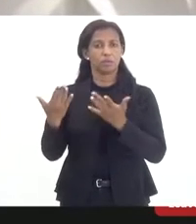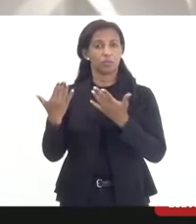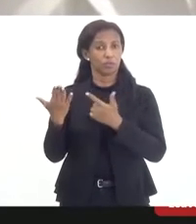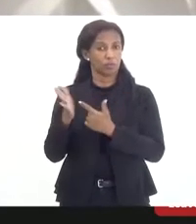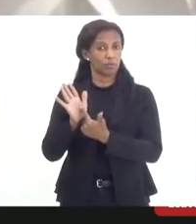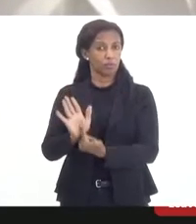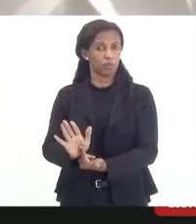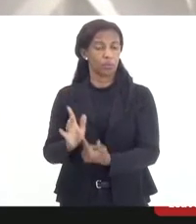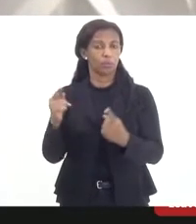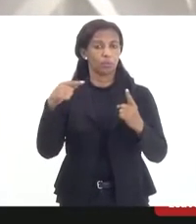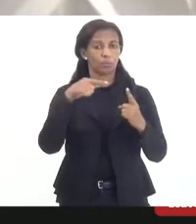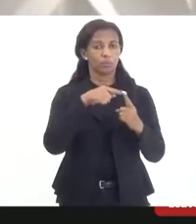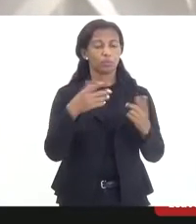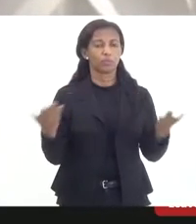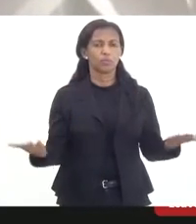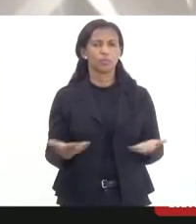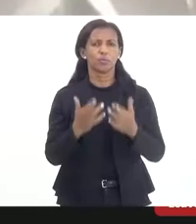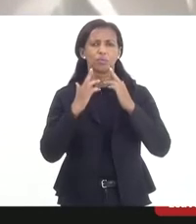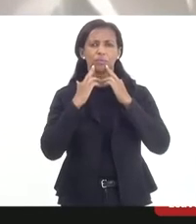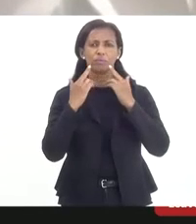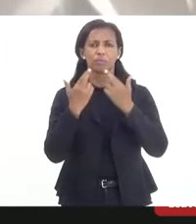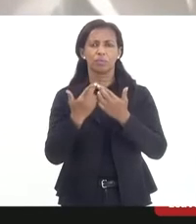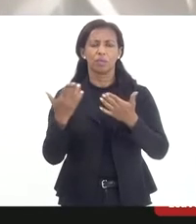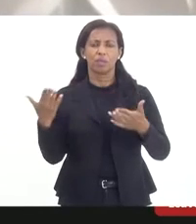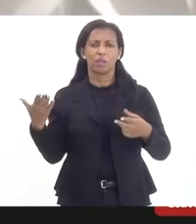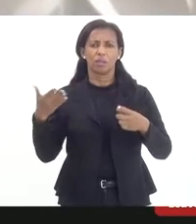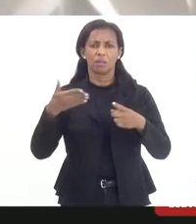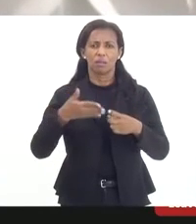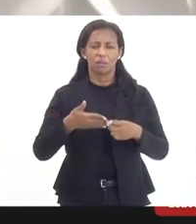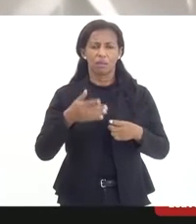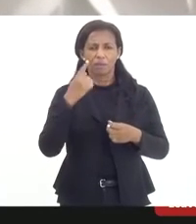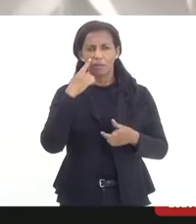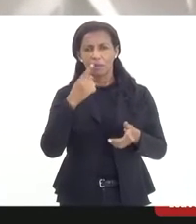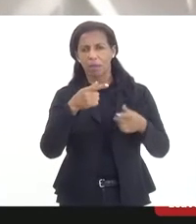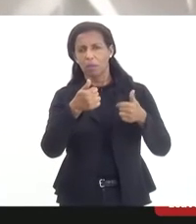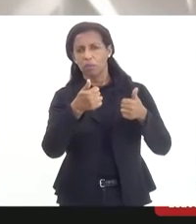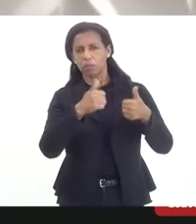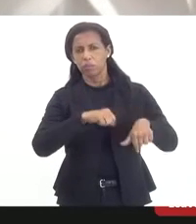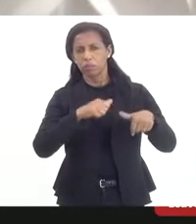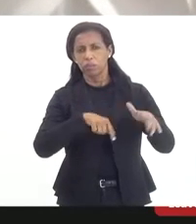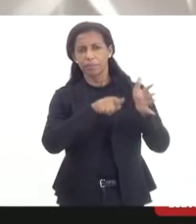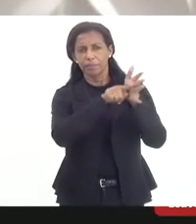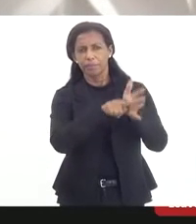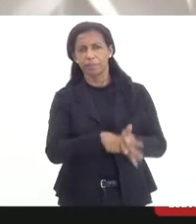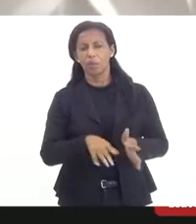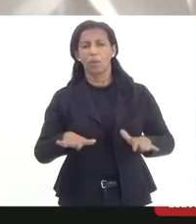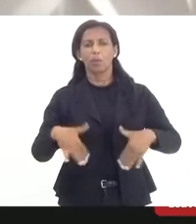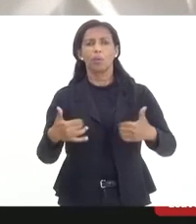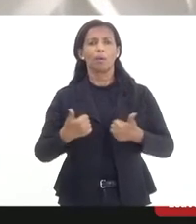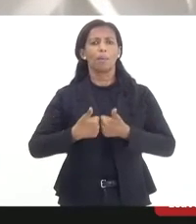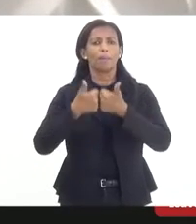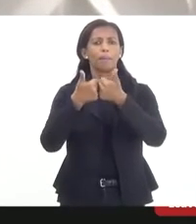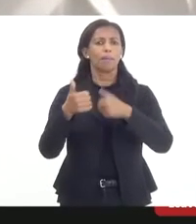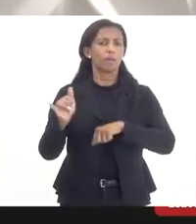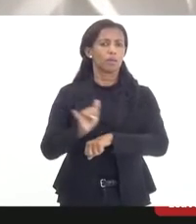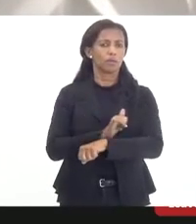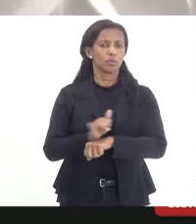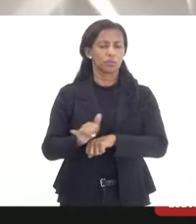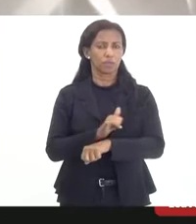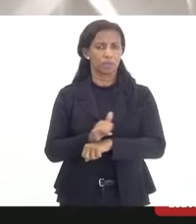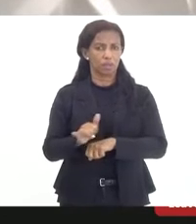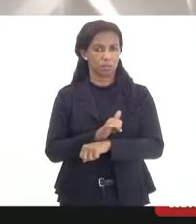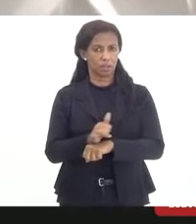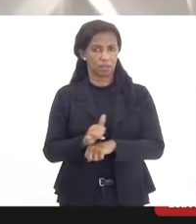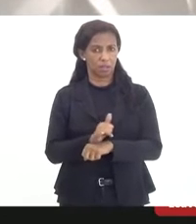objeto da audiência de hoje é efetivamente verificarmos qual a melhor estratégia